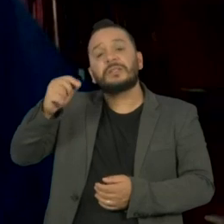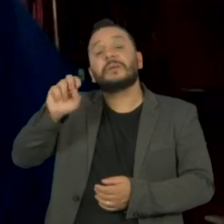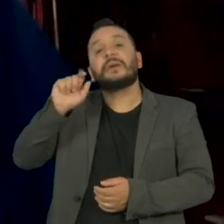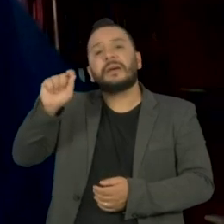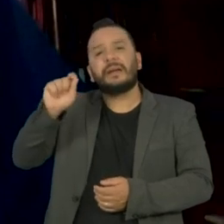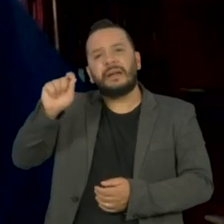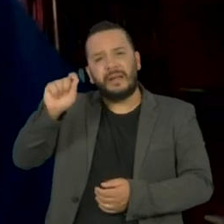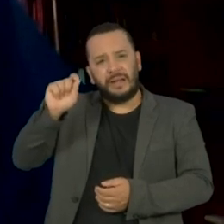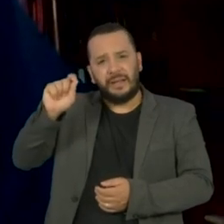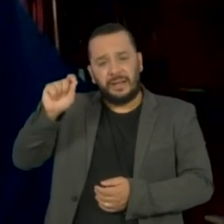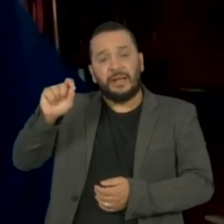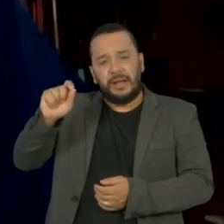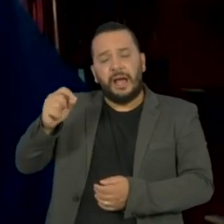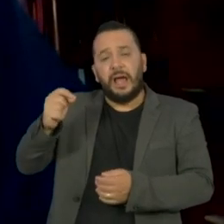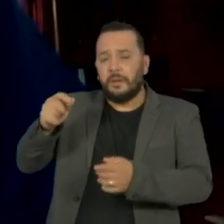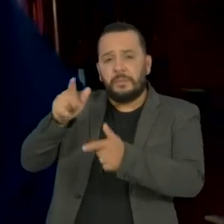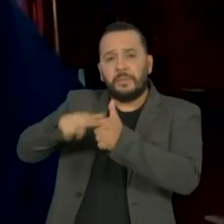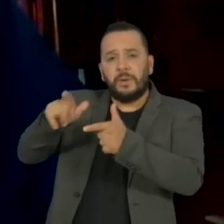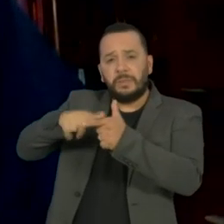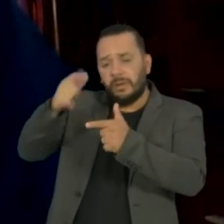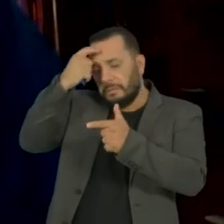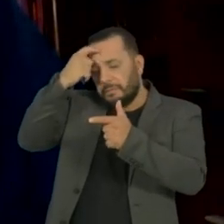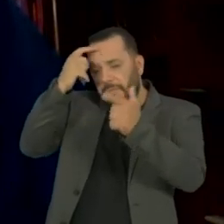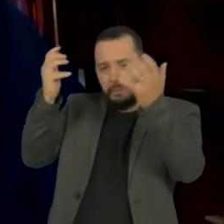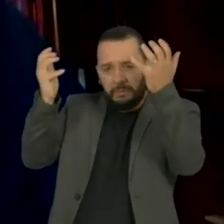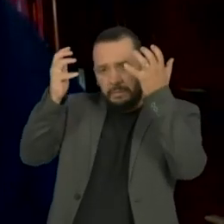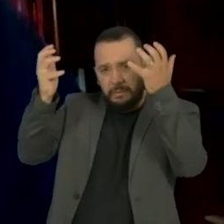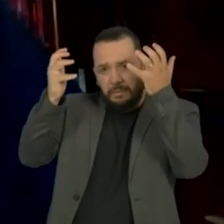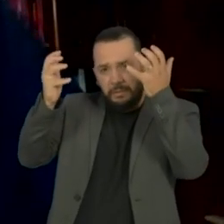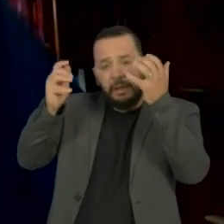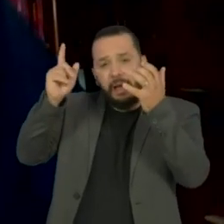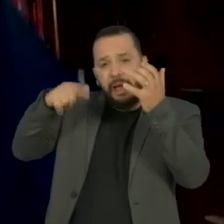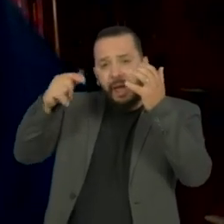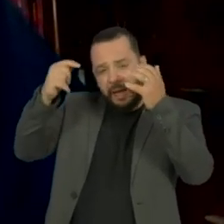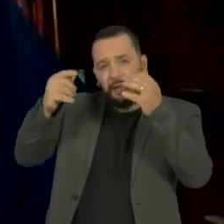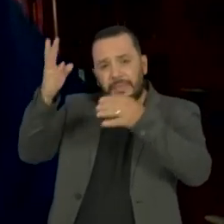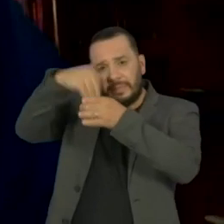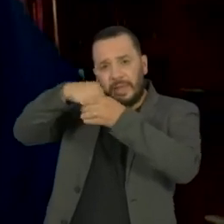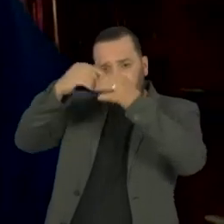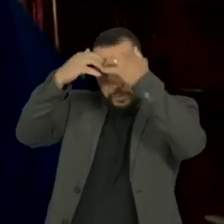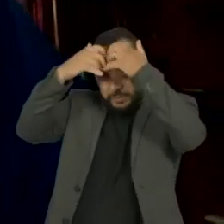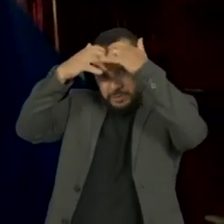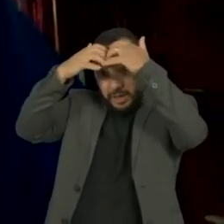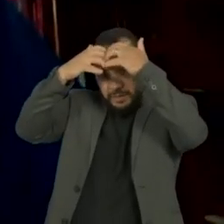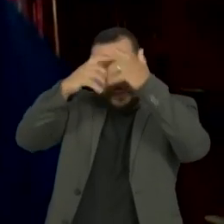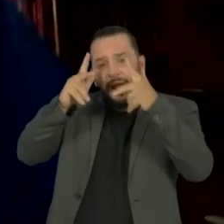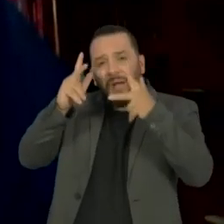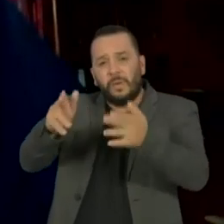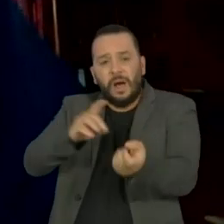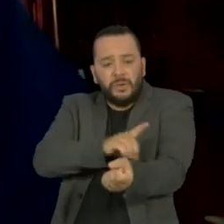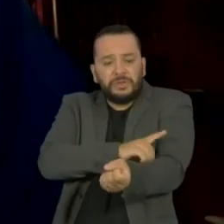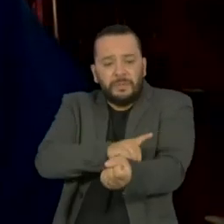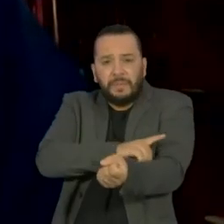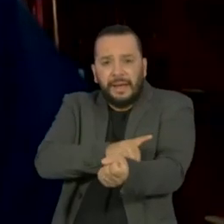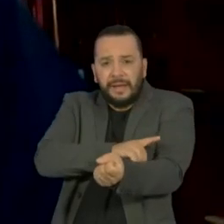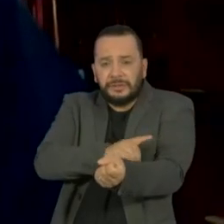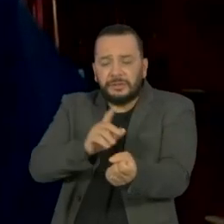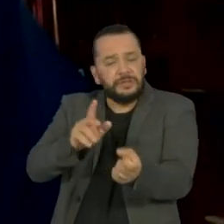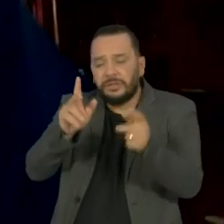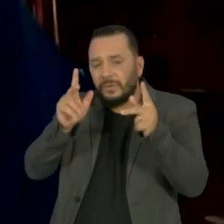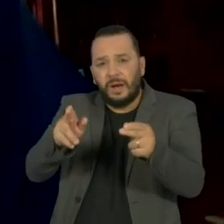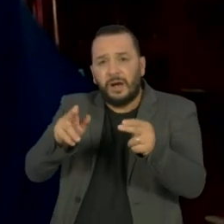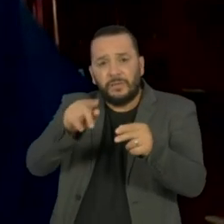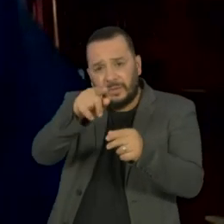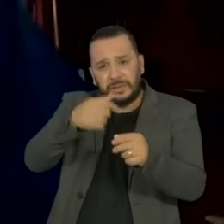como se os transtornos mentais fossem meramente transtornos cerebrais, como se fosse uma diabetes mental. Então, você